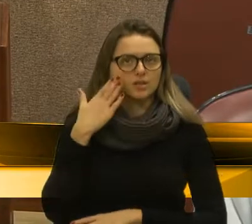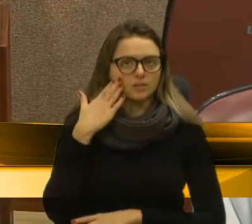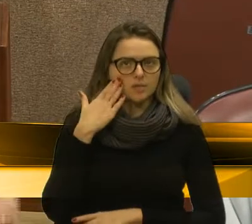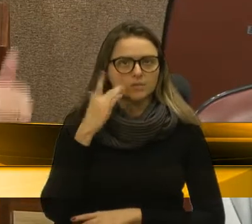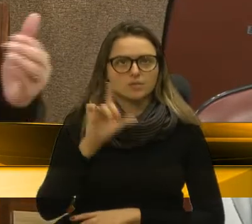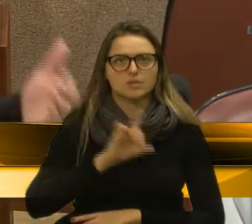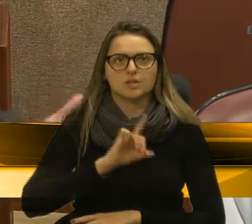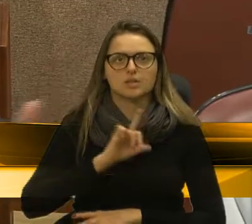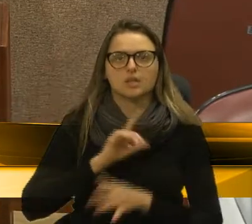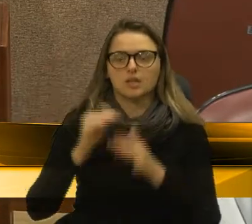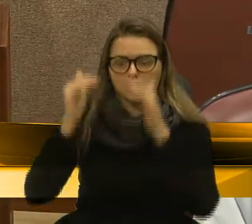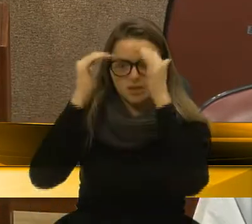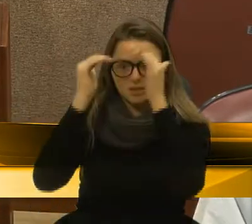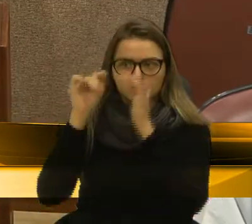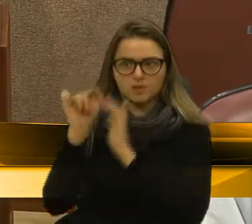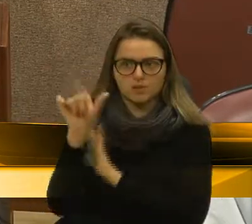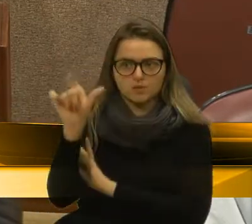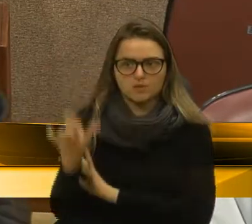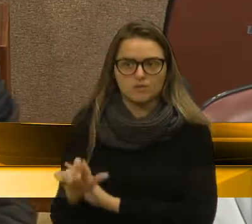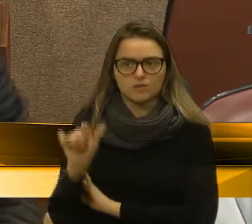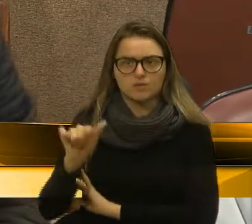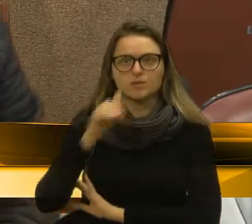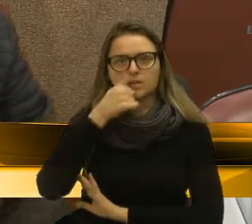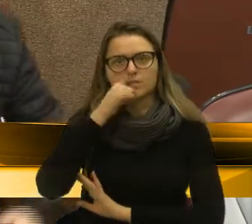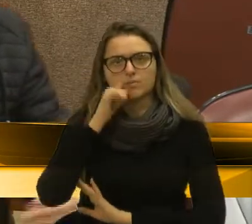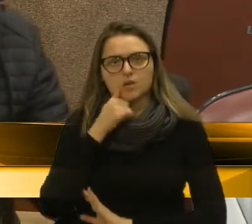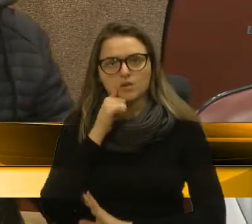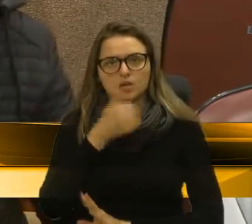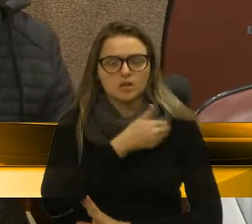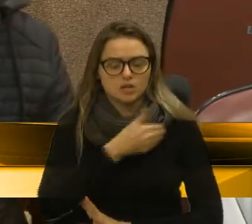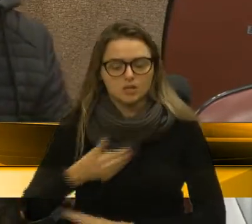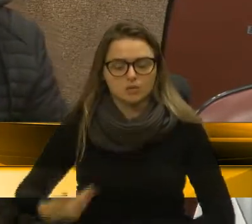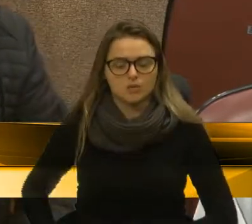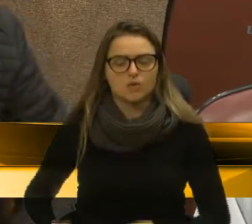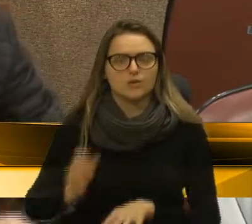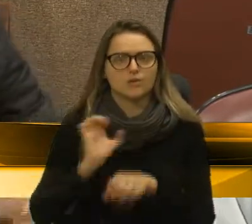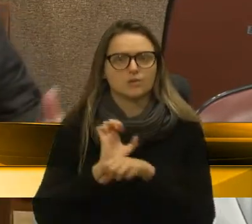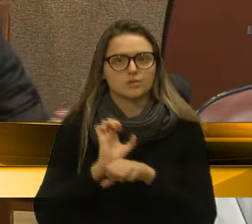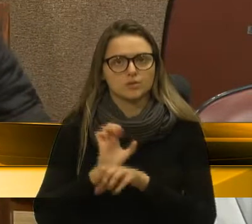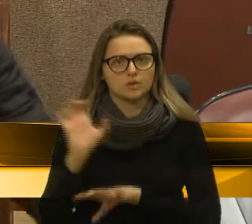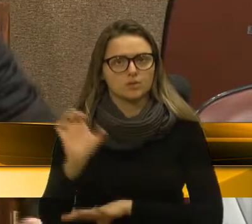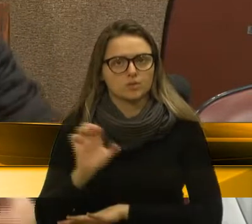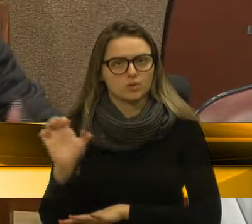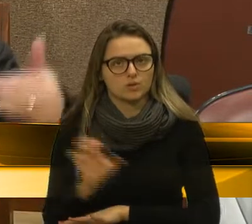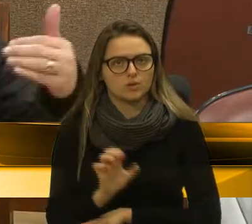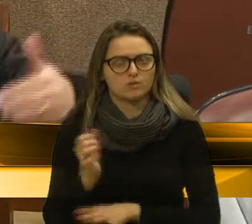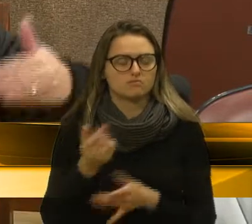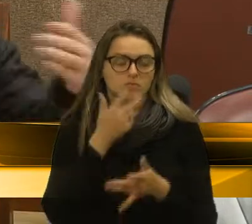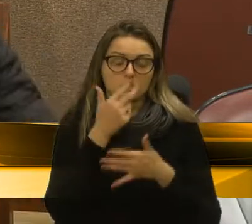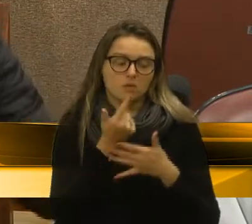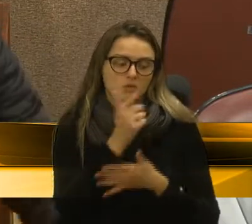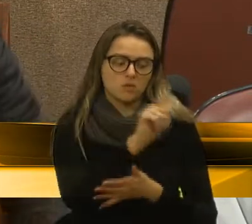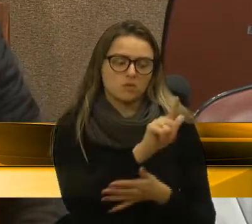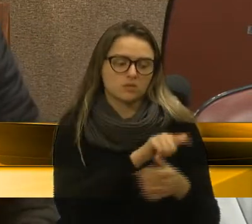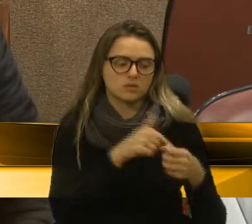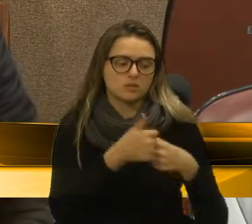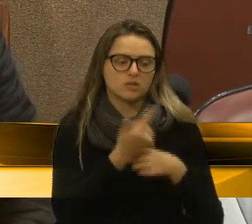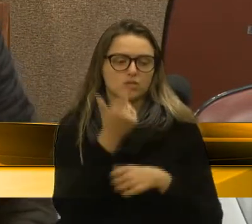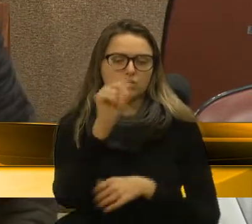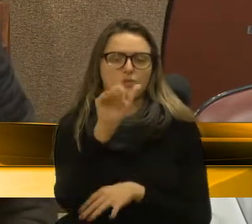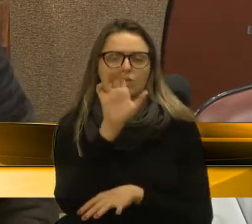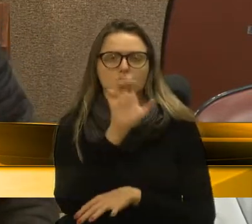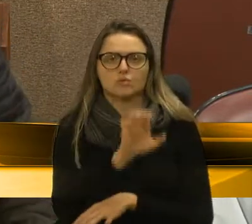Paula, com todo o respeito que tem a preço à vossa excelência, que o governo do Estado, como qualquer outro município, qualquer outro Estado, passa por